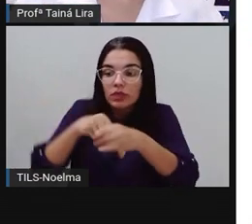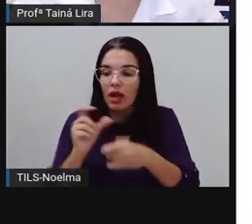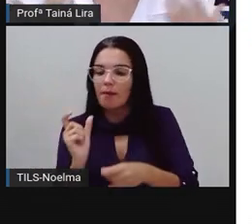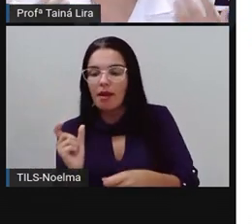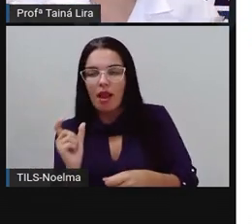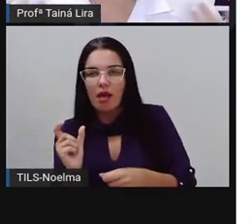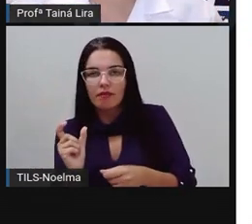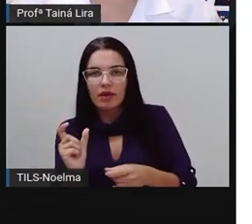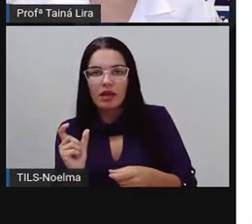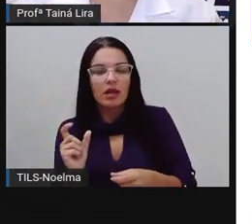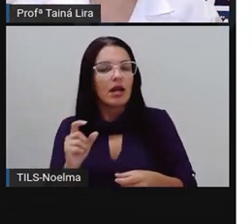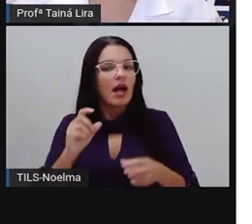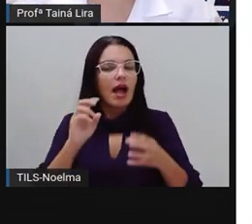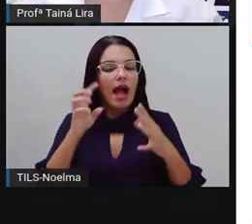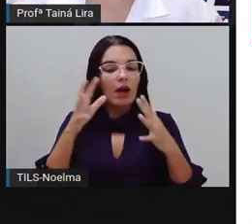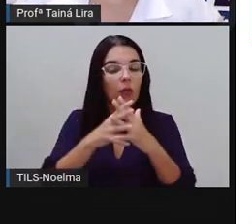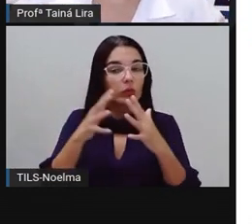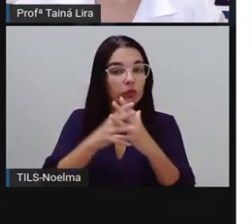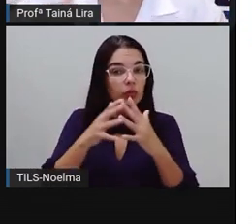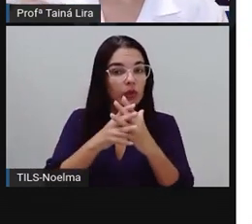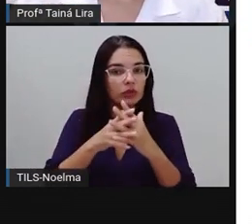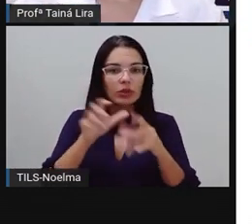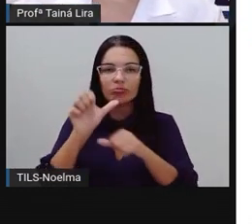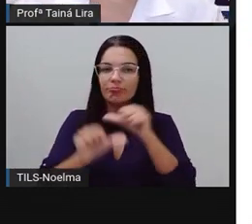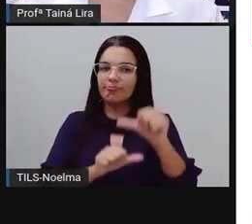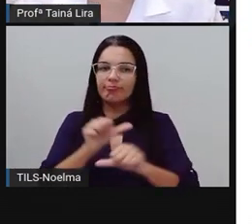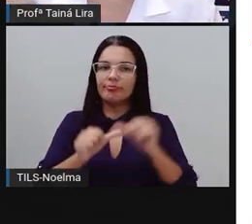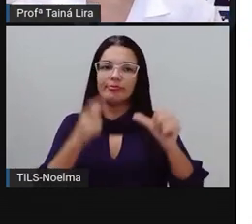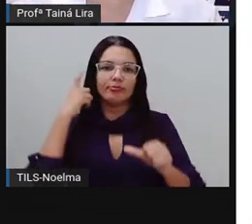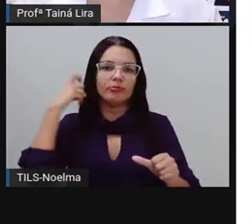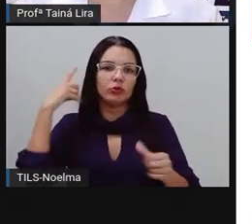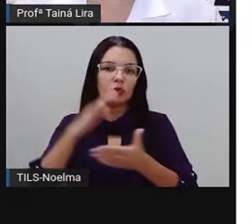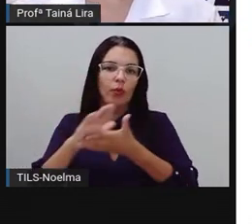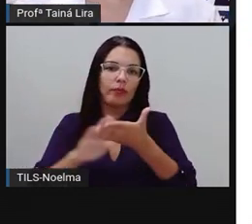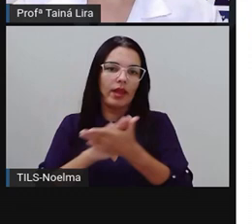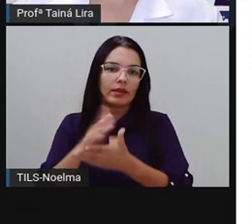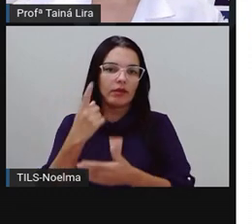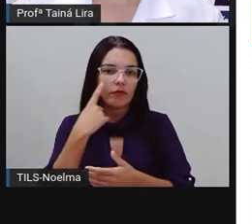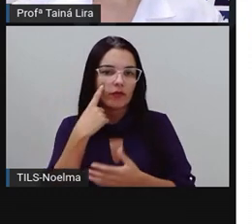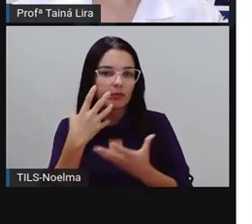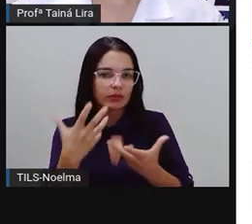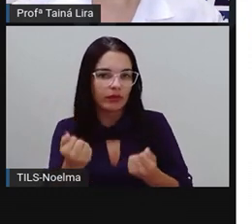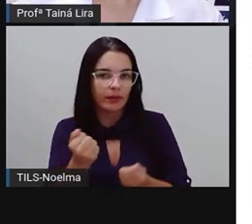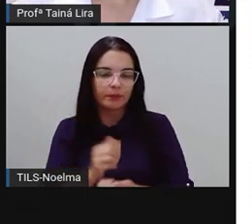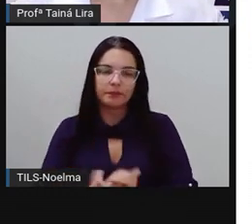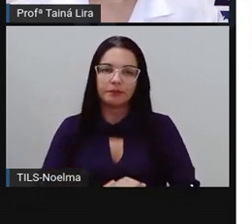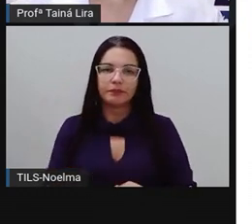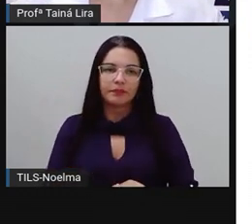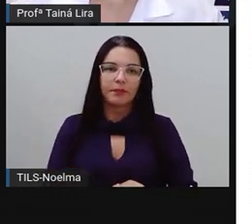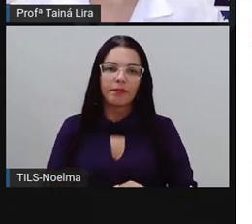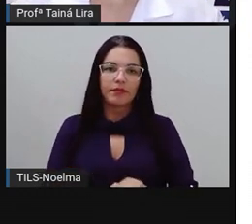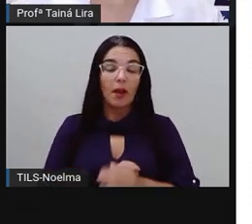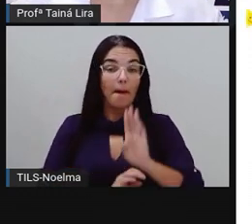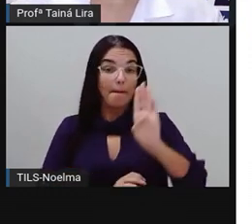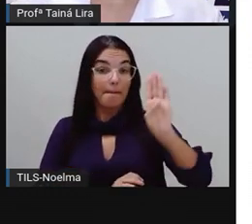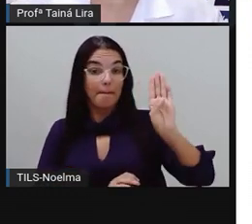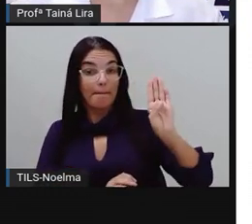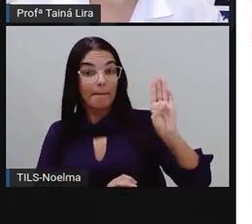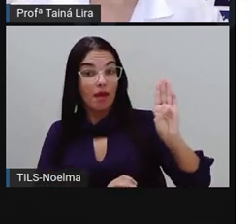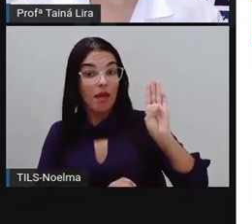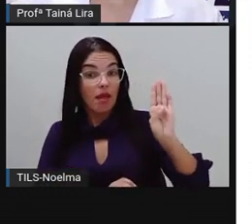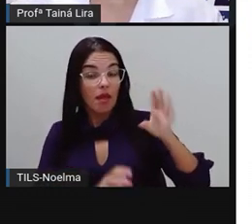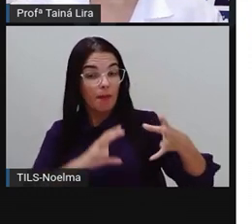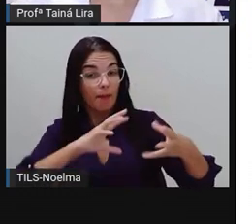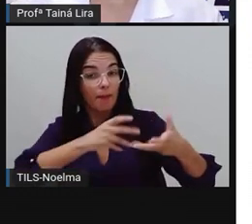essas consoantes não vão mudar o som. Então, quais são? Vamos retomar. O B de bola.